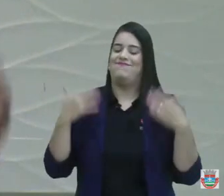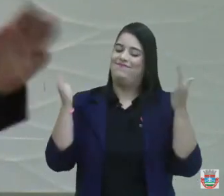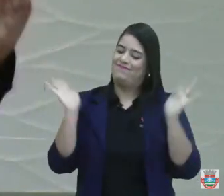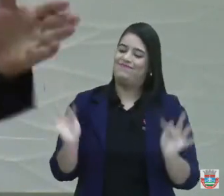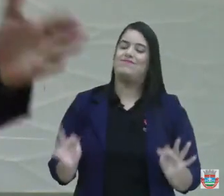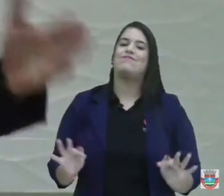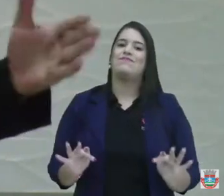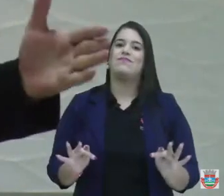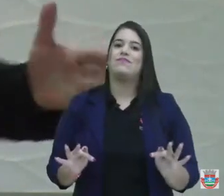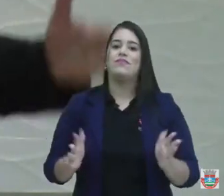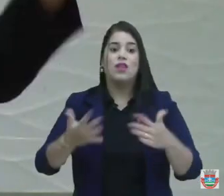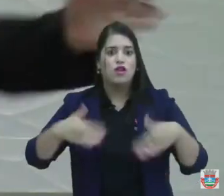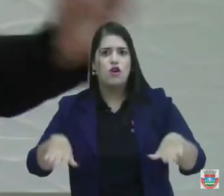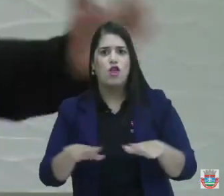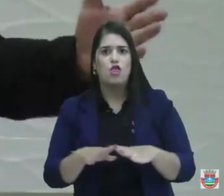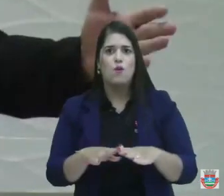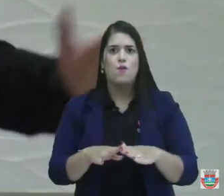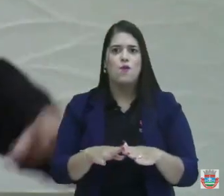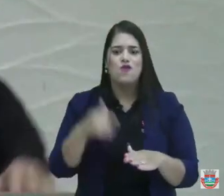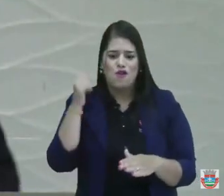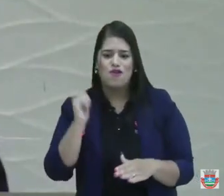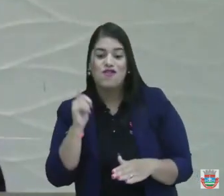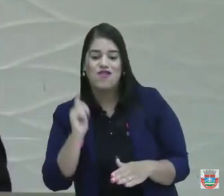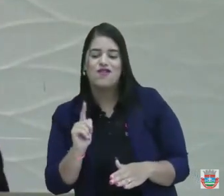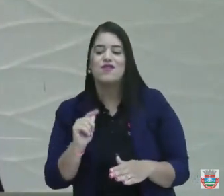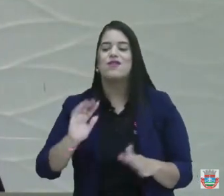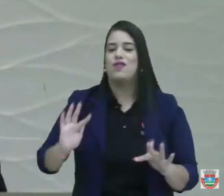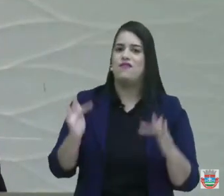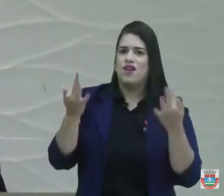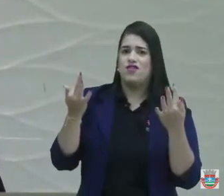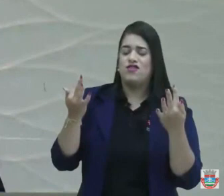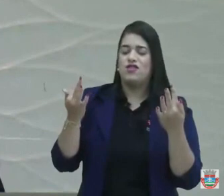e entrou todo mundo para a festa. Não ficou ninguém fora da festa.